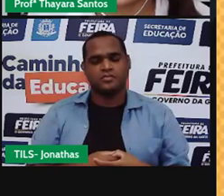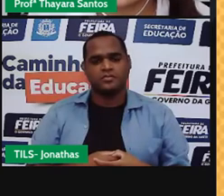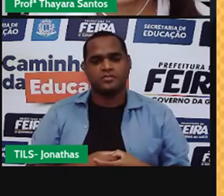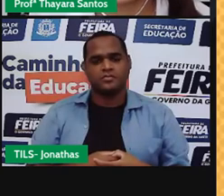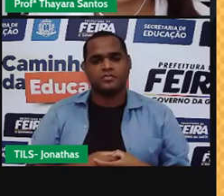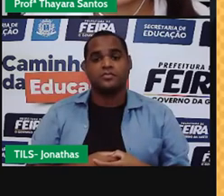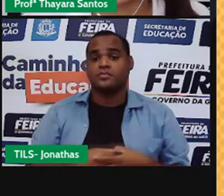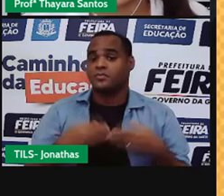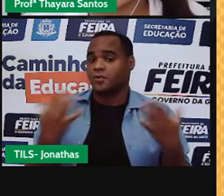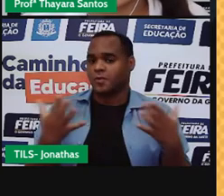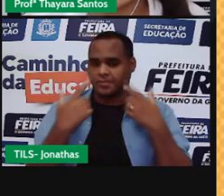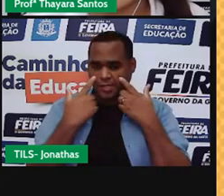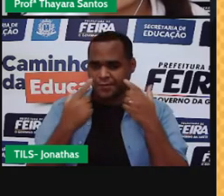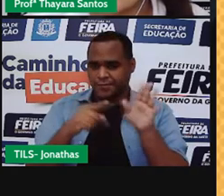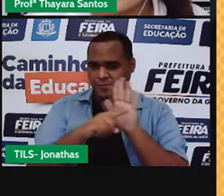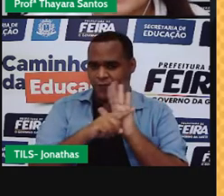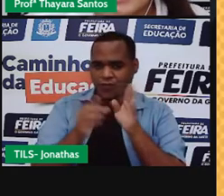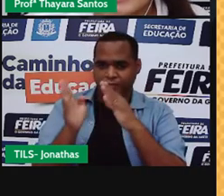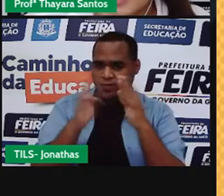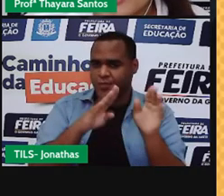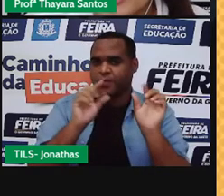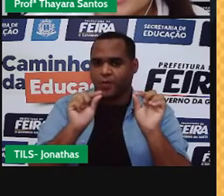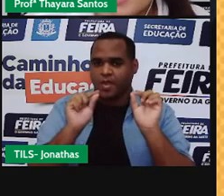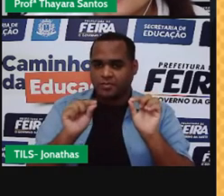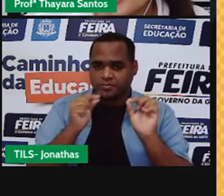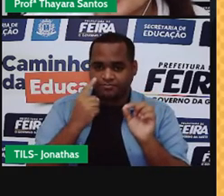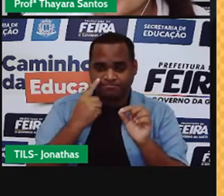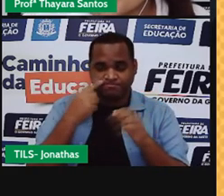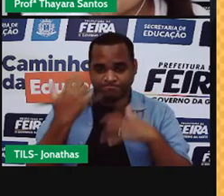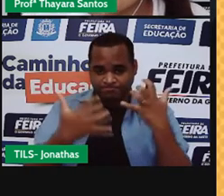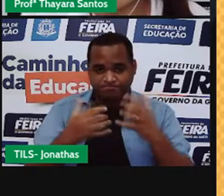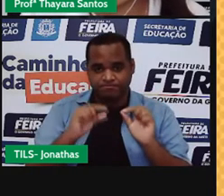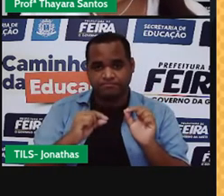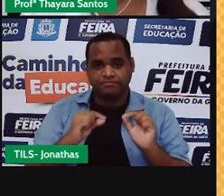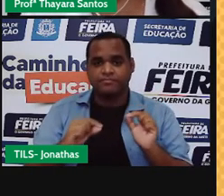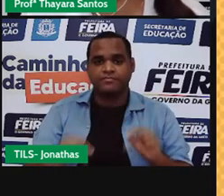E a gente vai ver como isso acontece aqui agora, nesse vídeo.